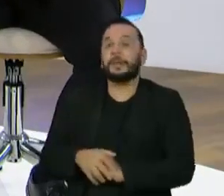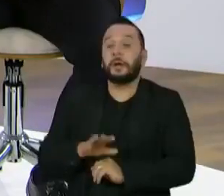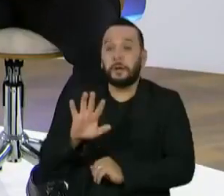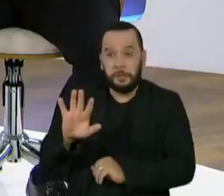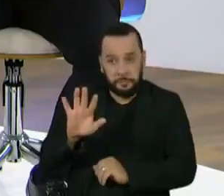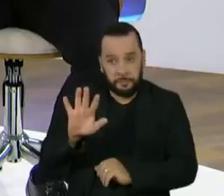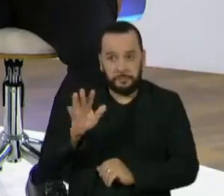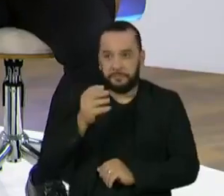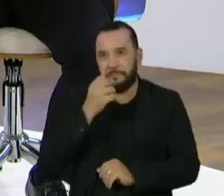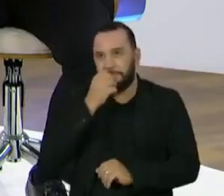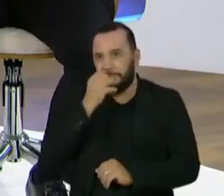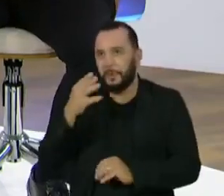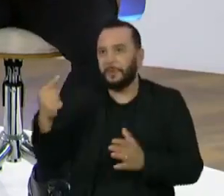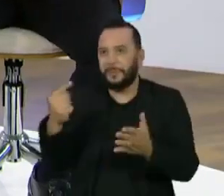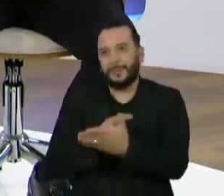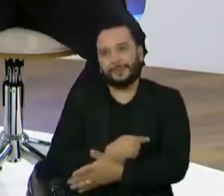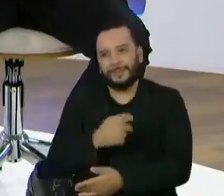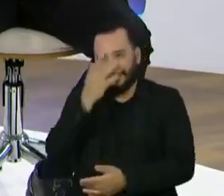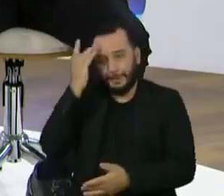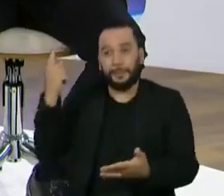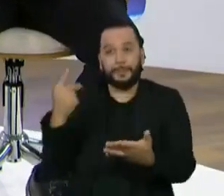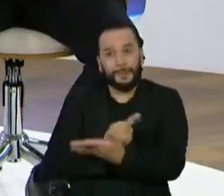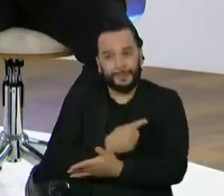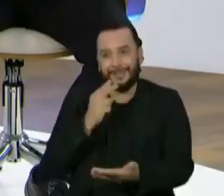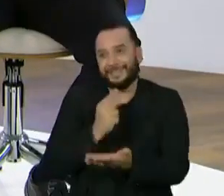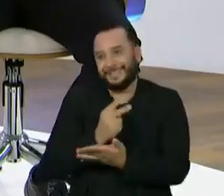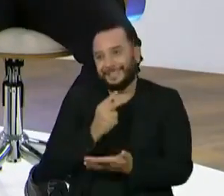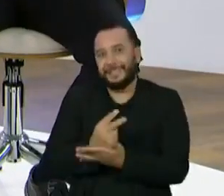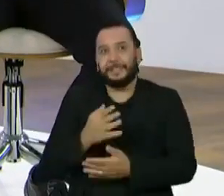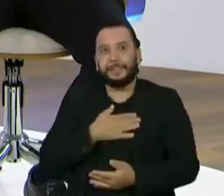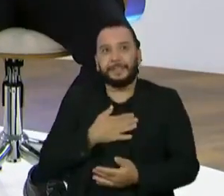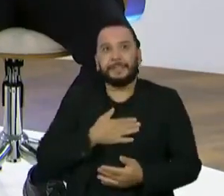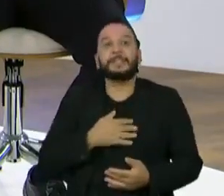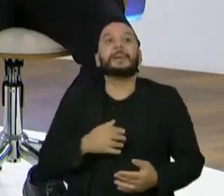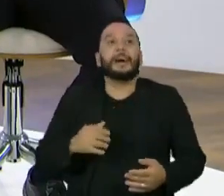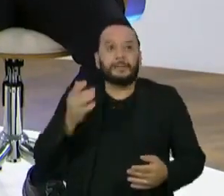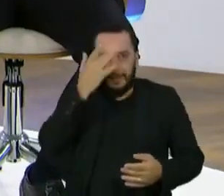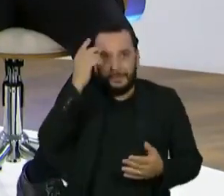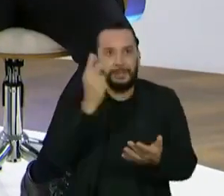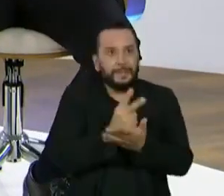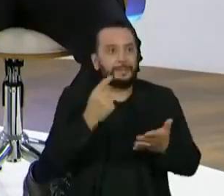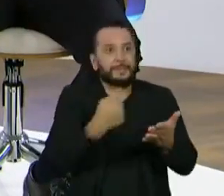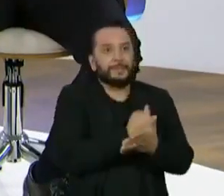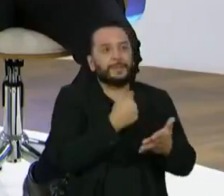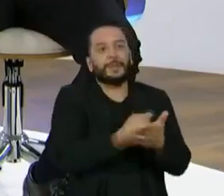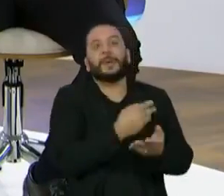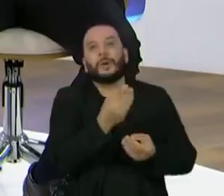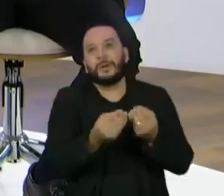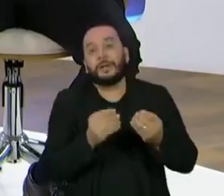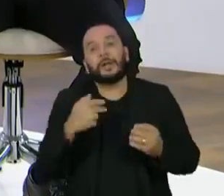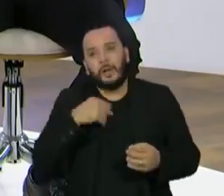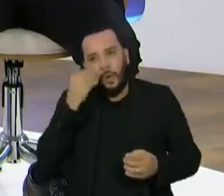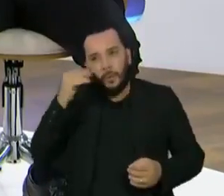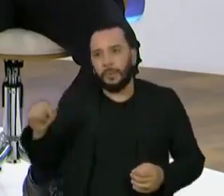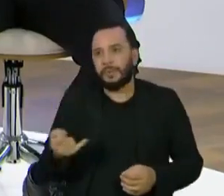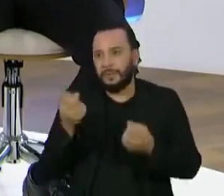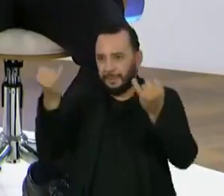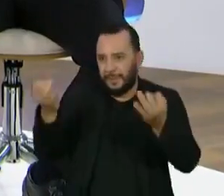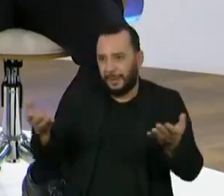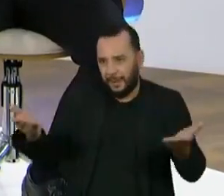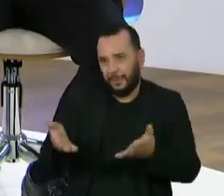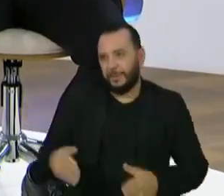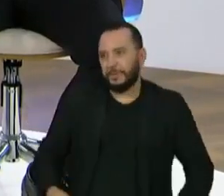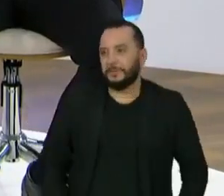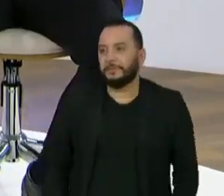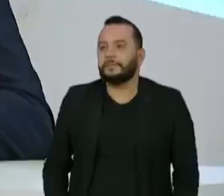Renato. E é aquela que gente mais escuta. Eu também gosto, porque eu sou sabatinado com essa pergunta. que a gente tenha a oportunidade de falar para um público amplo.